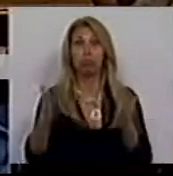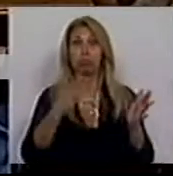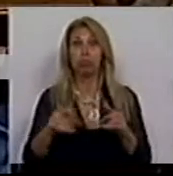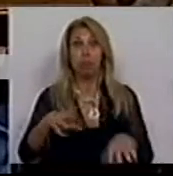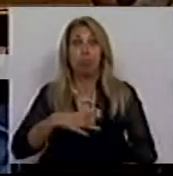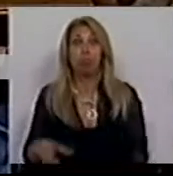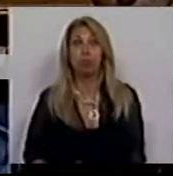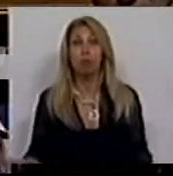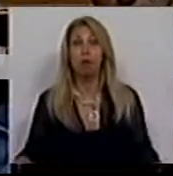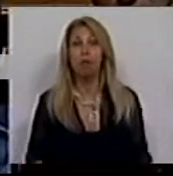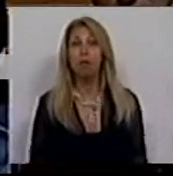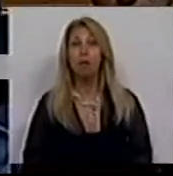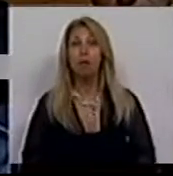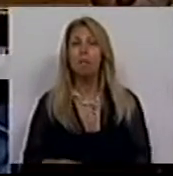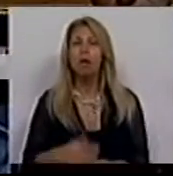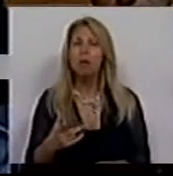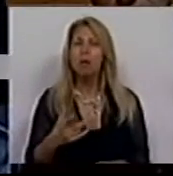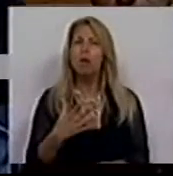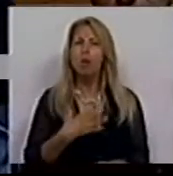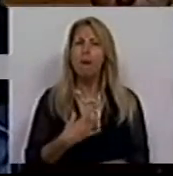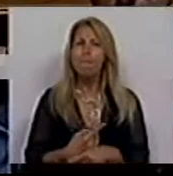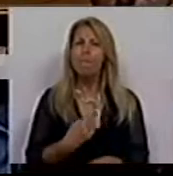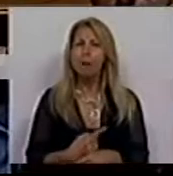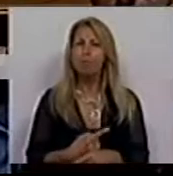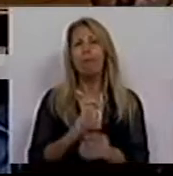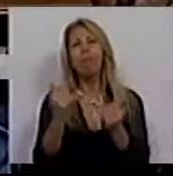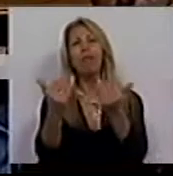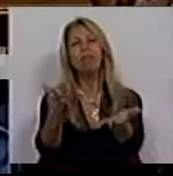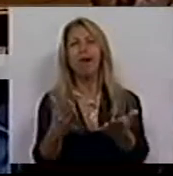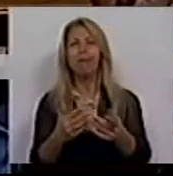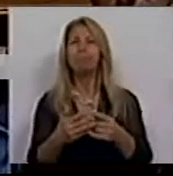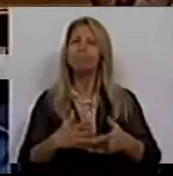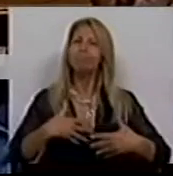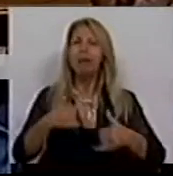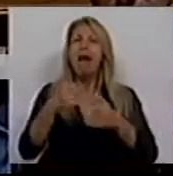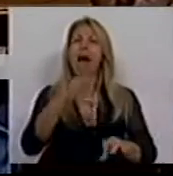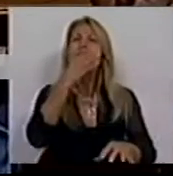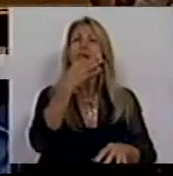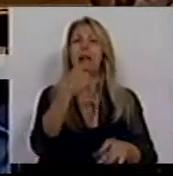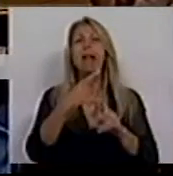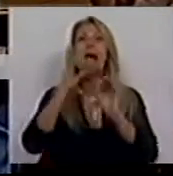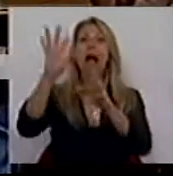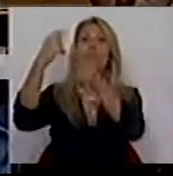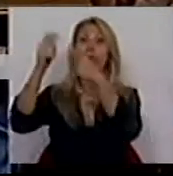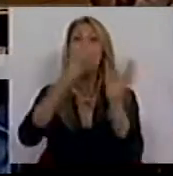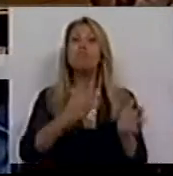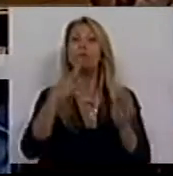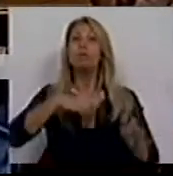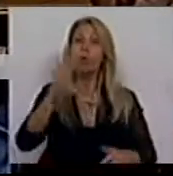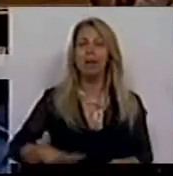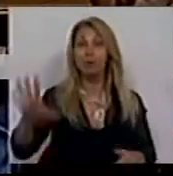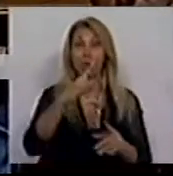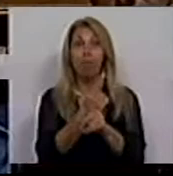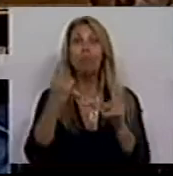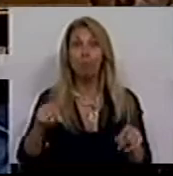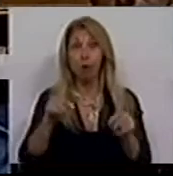Mas não gostaria de deixar de lhe dar o prazer de falar sobre exportações e produção industrial. É que é um país onde o índice